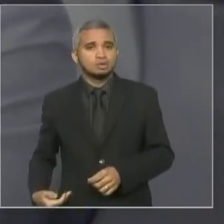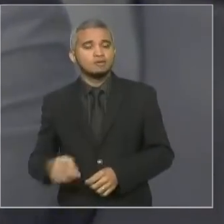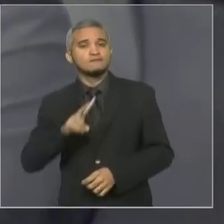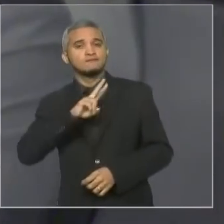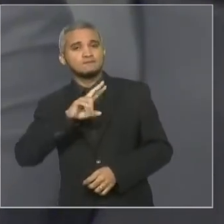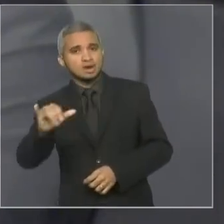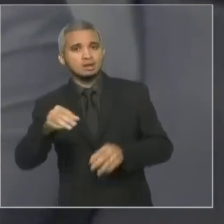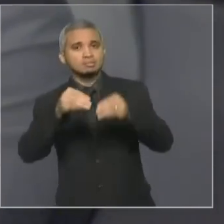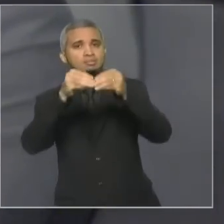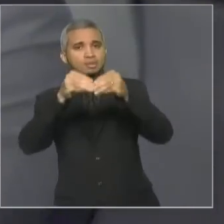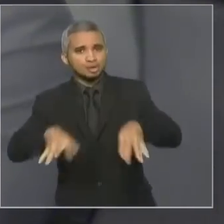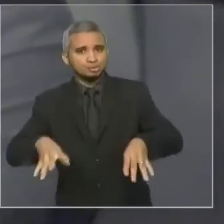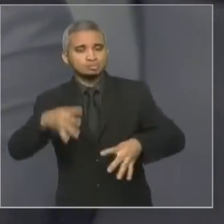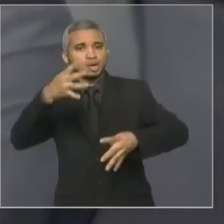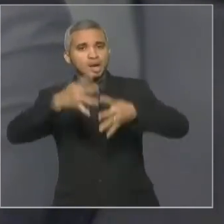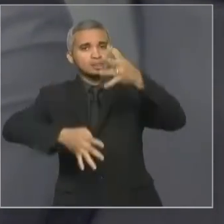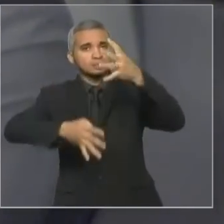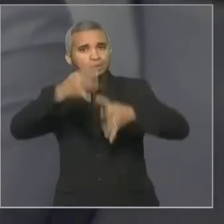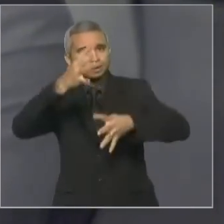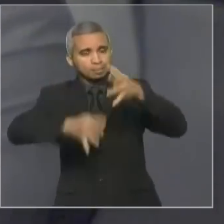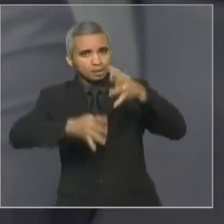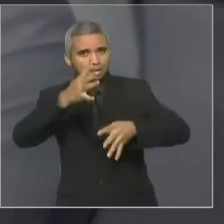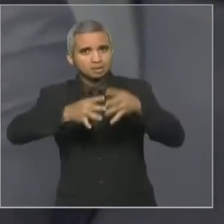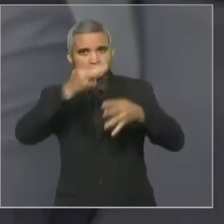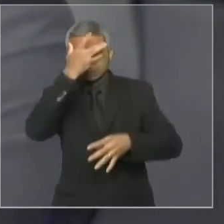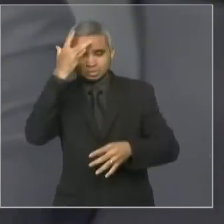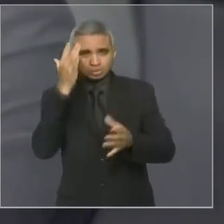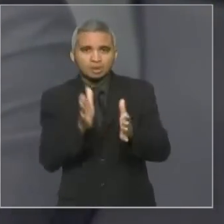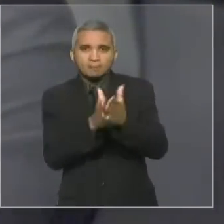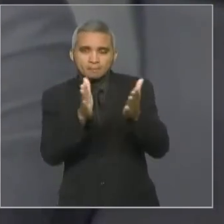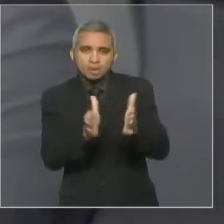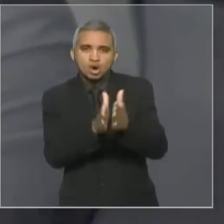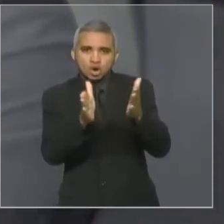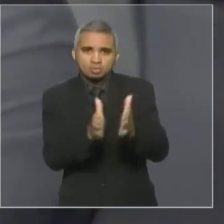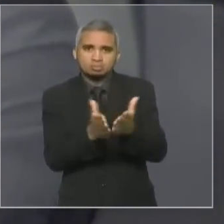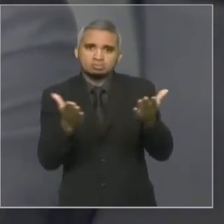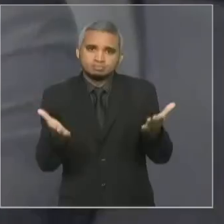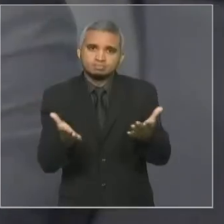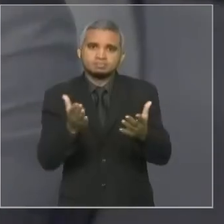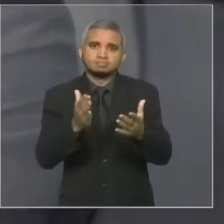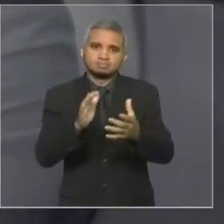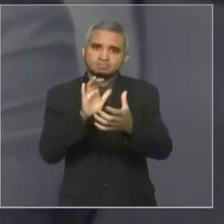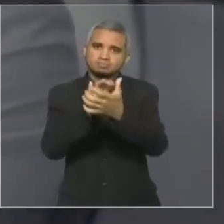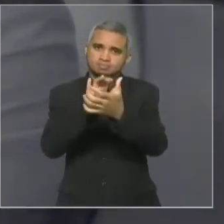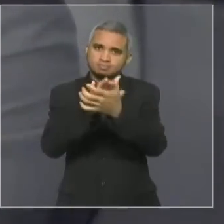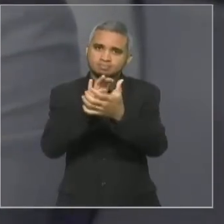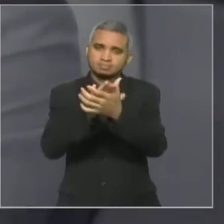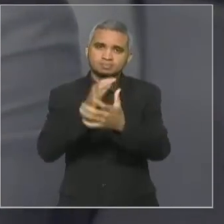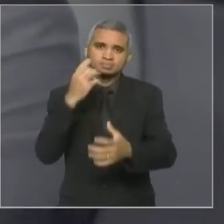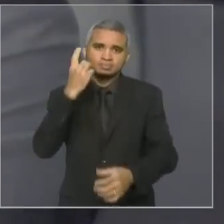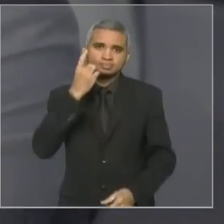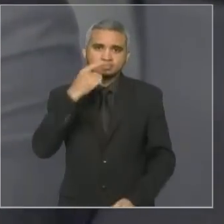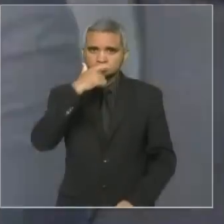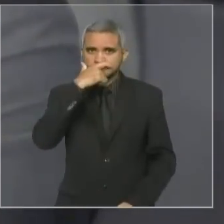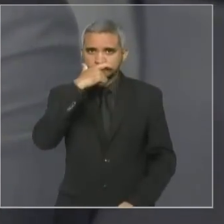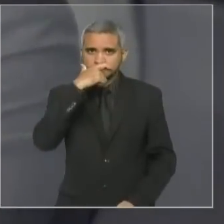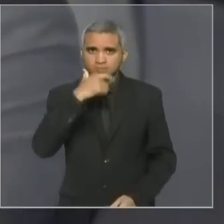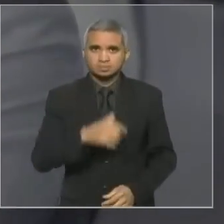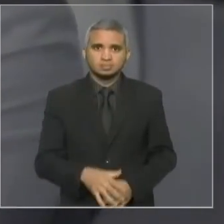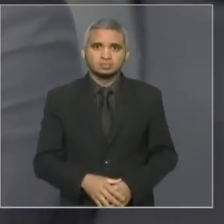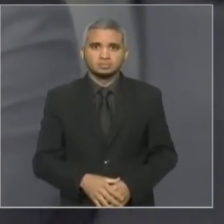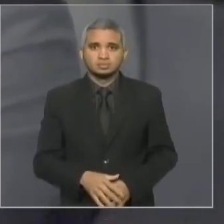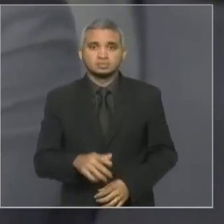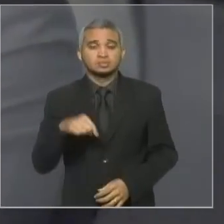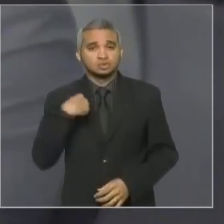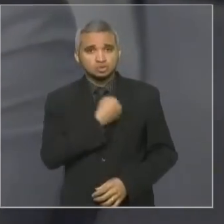mais ainda os mais pobres do nosso Estado. Então, deputado, parabéns pelo pronunciamento, que tenhamos um bom